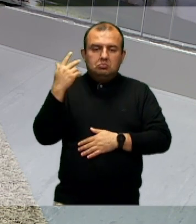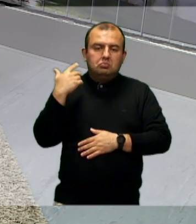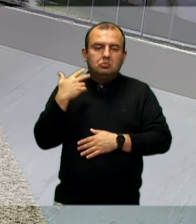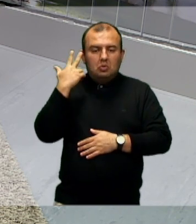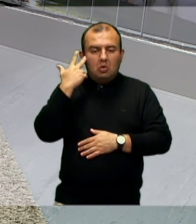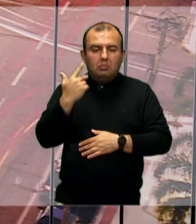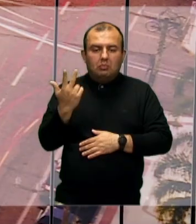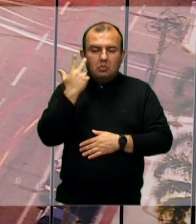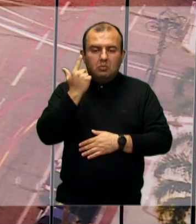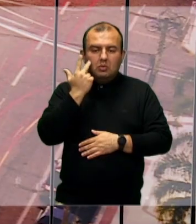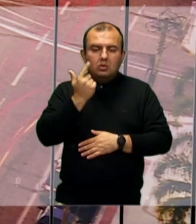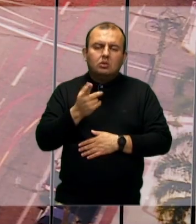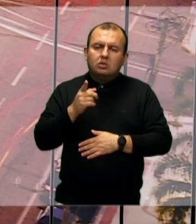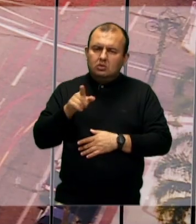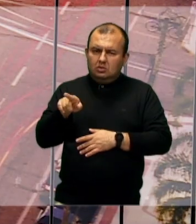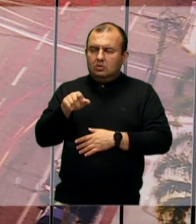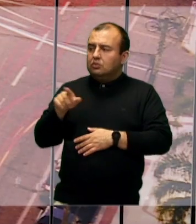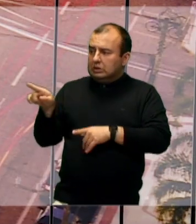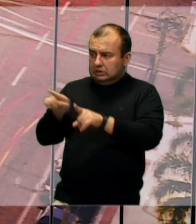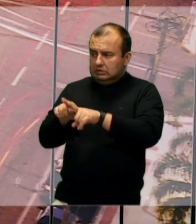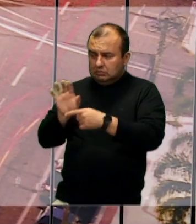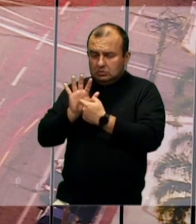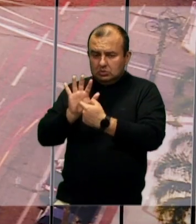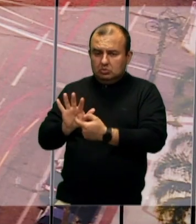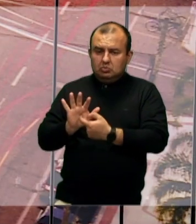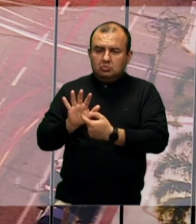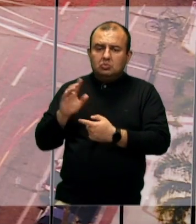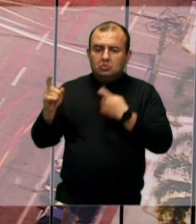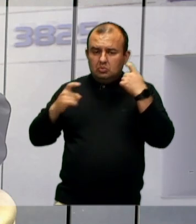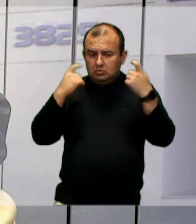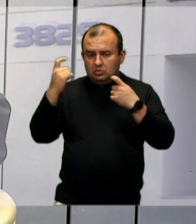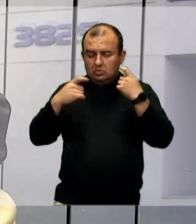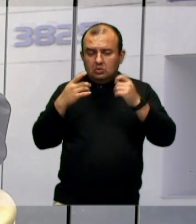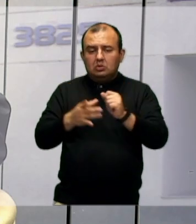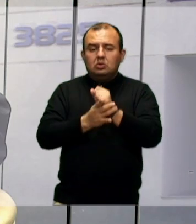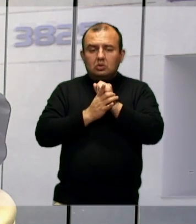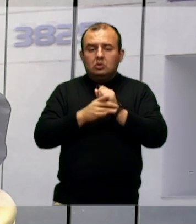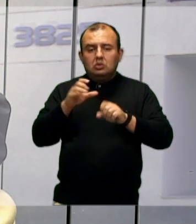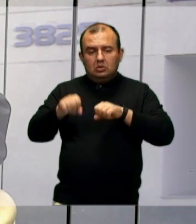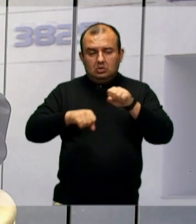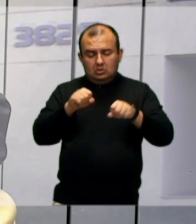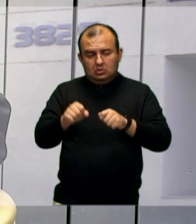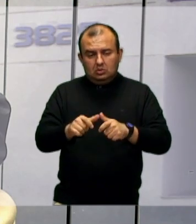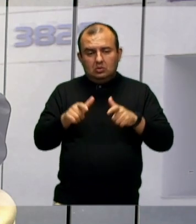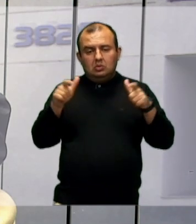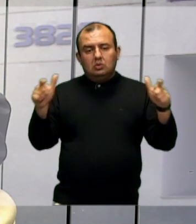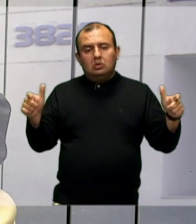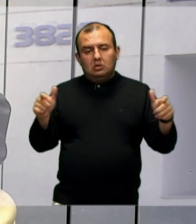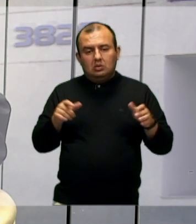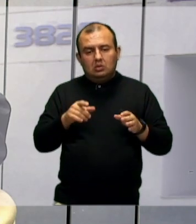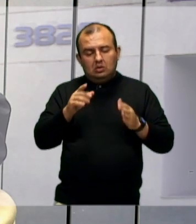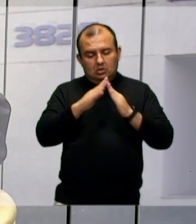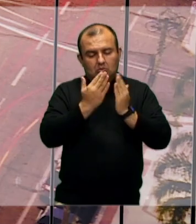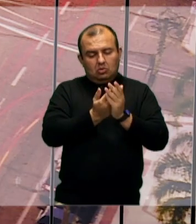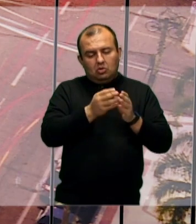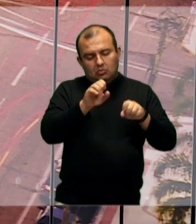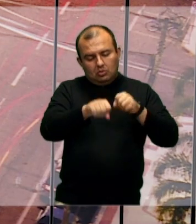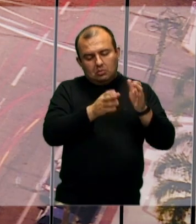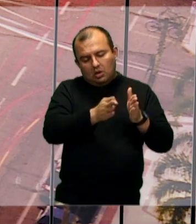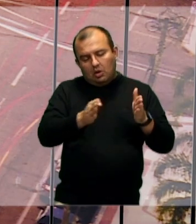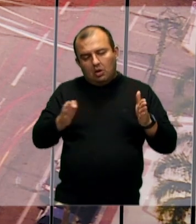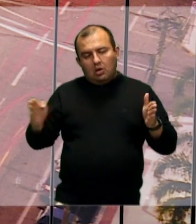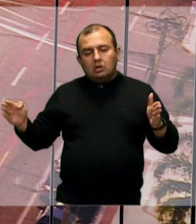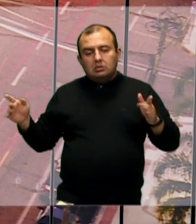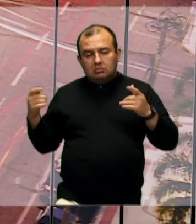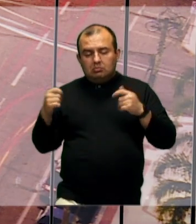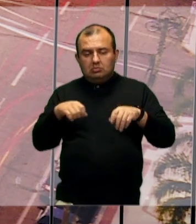demonstra preocupação com a segurança da própria bicicleta Cubem, pedindo ampliação do bicicletário, que essa